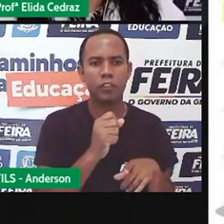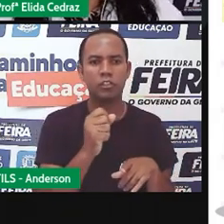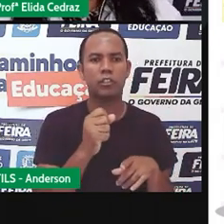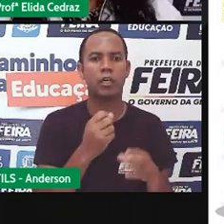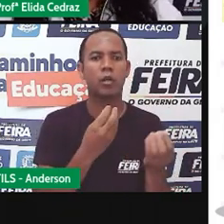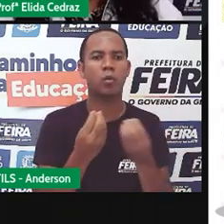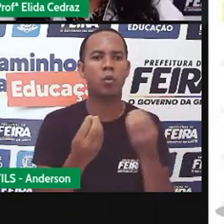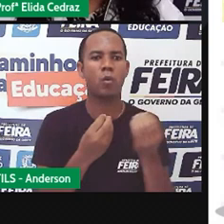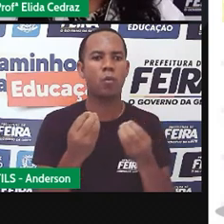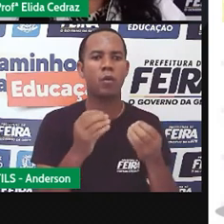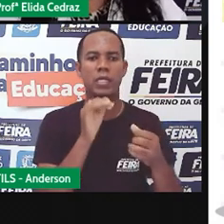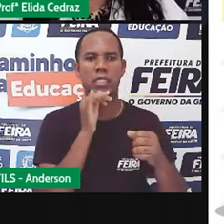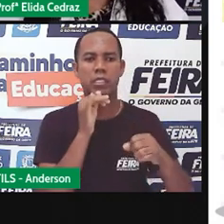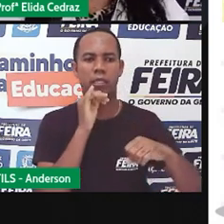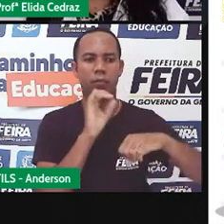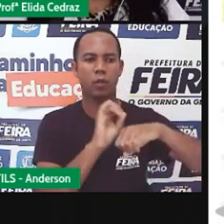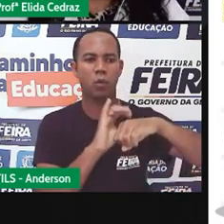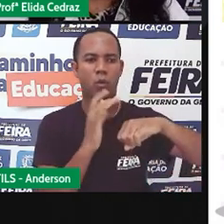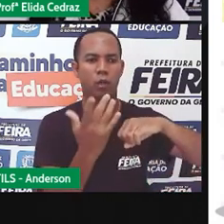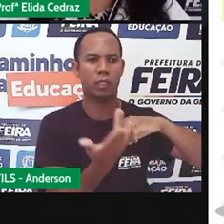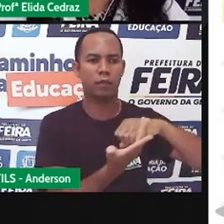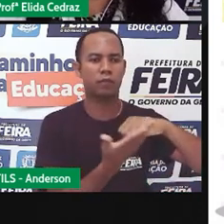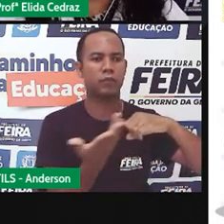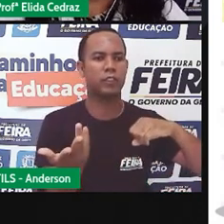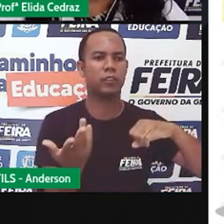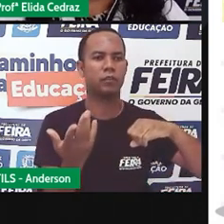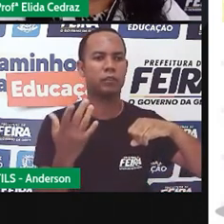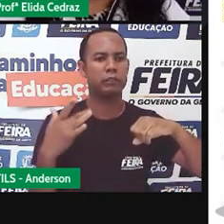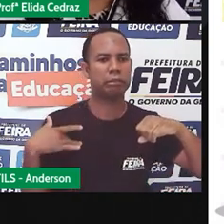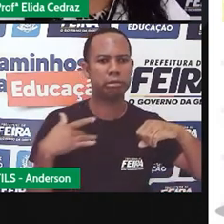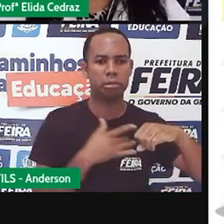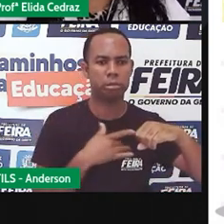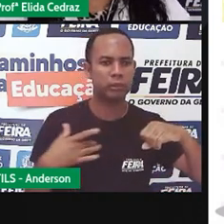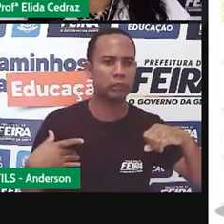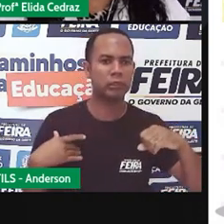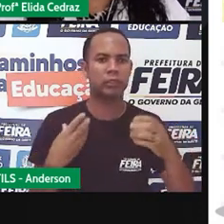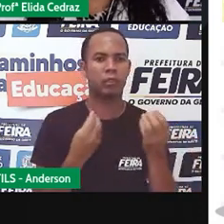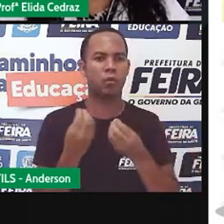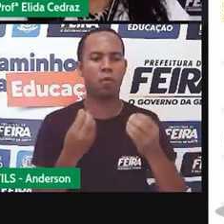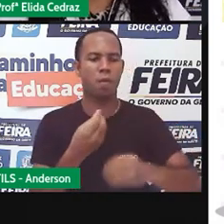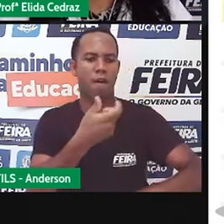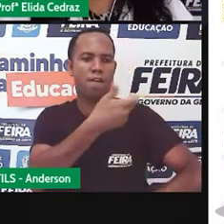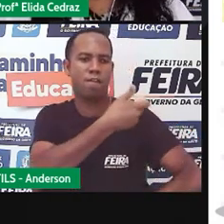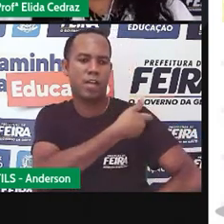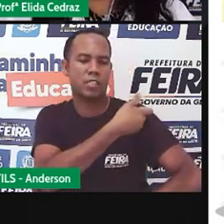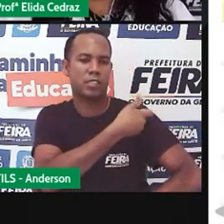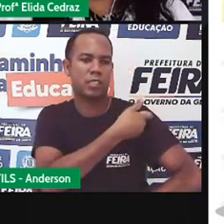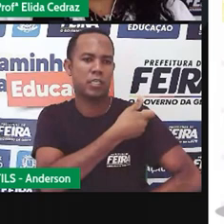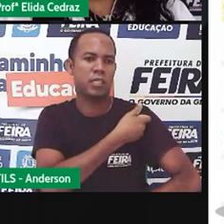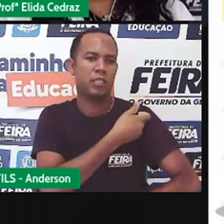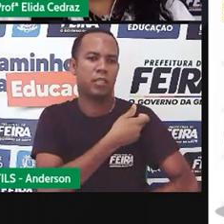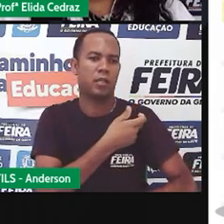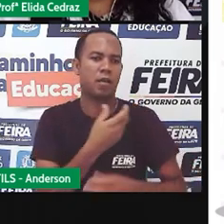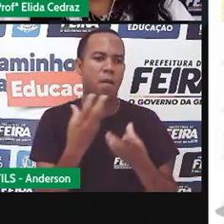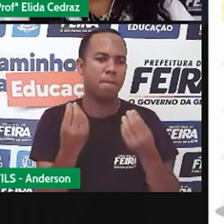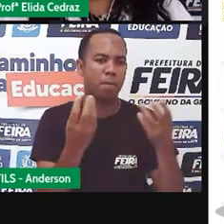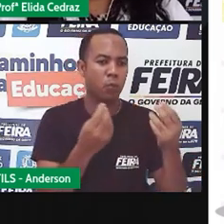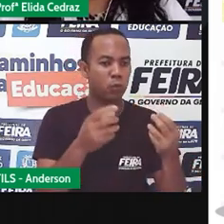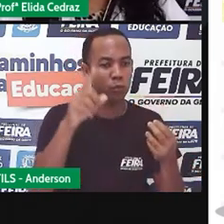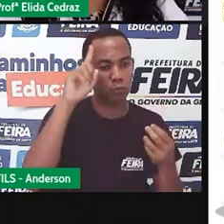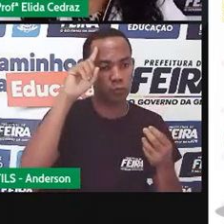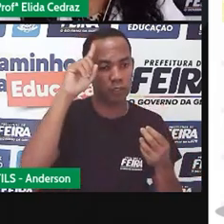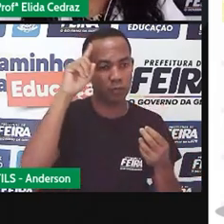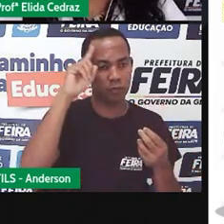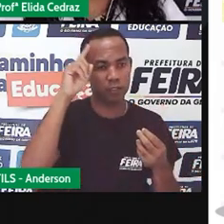coronavírus, cura, vacina, tem sido muito frequente.